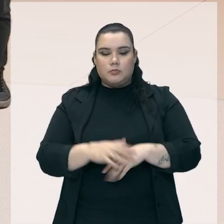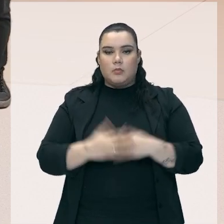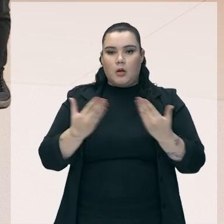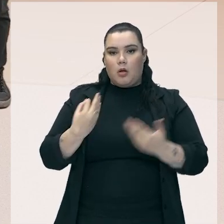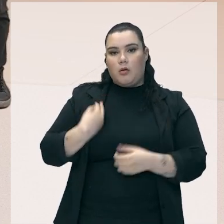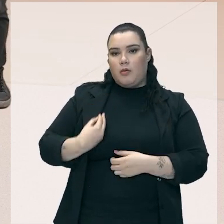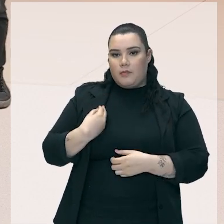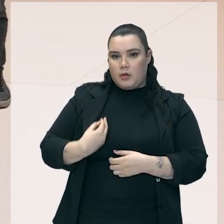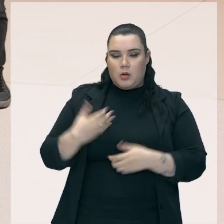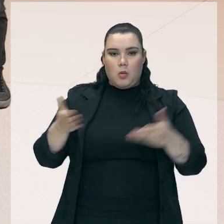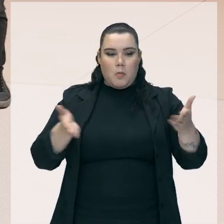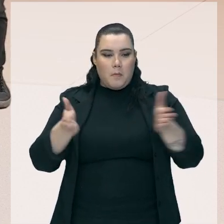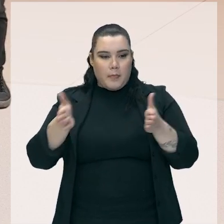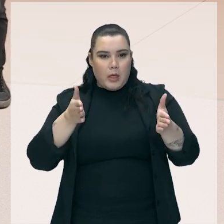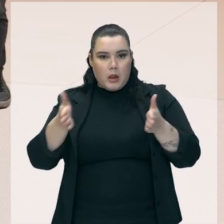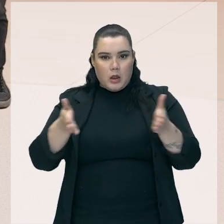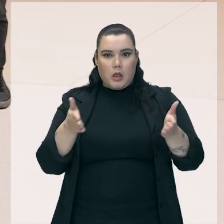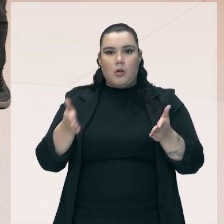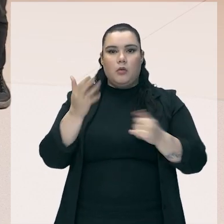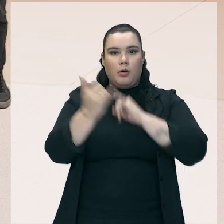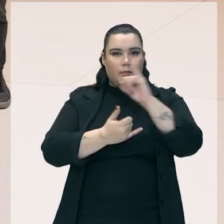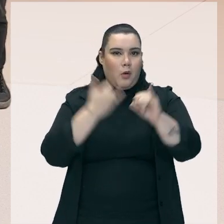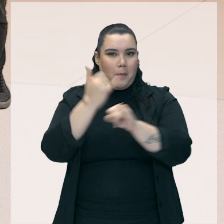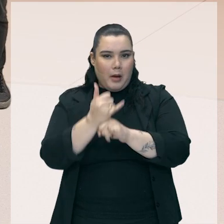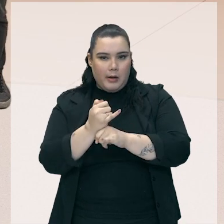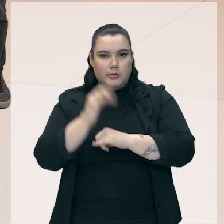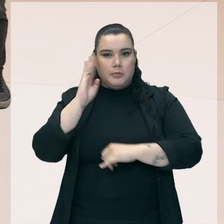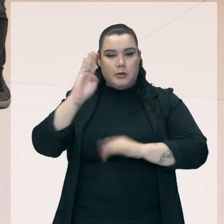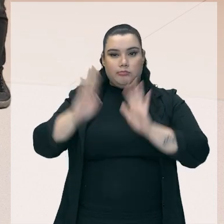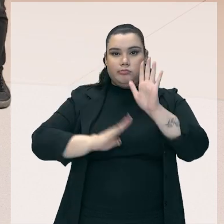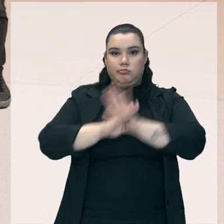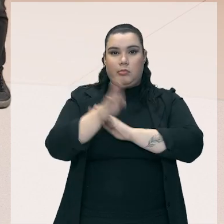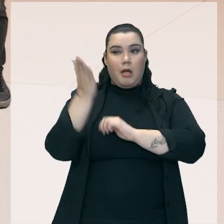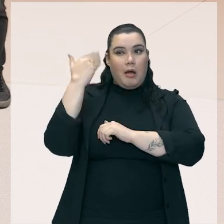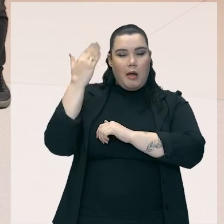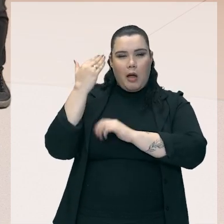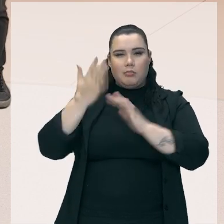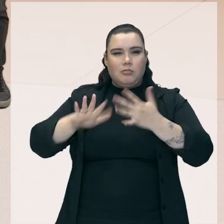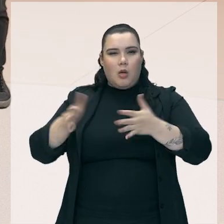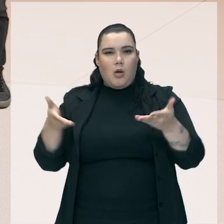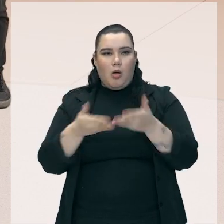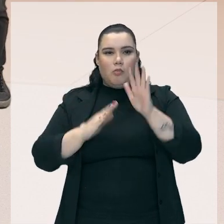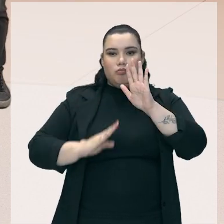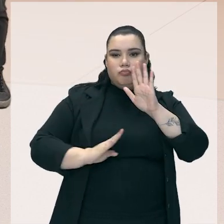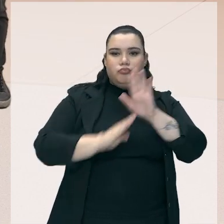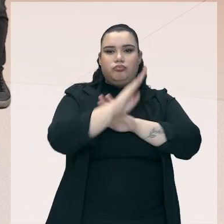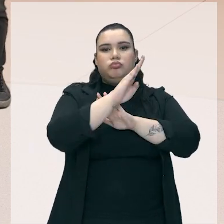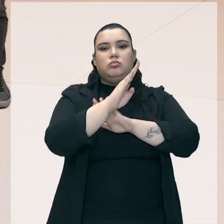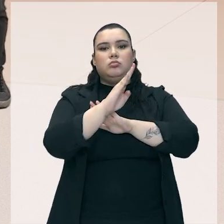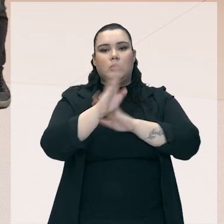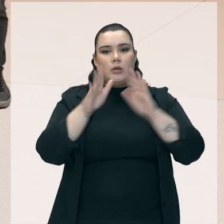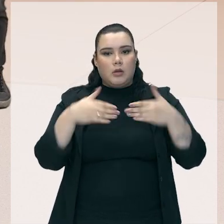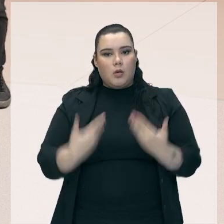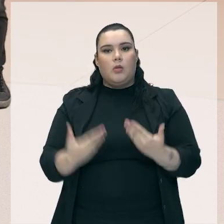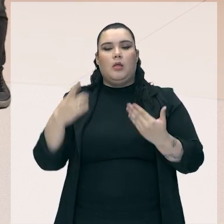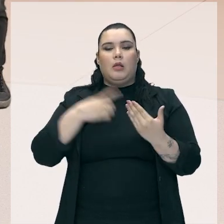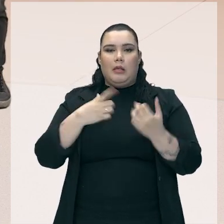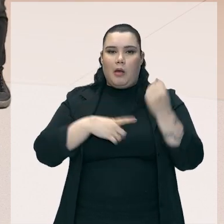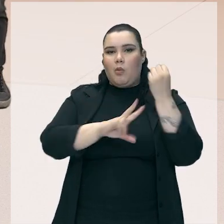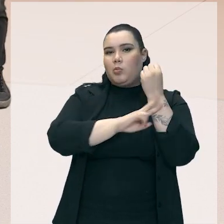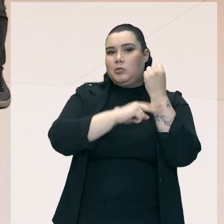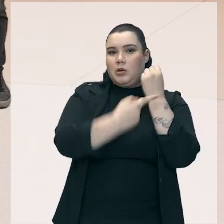de informatização, pessoal, muito maior do que era antes, né? E isso gera cada vez mais